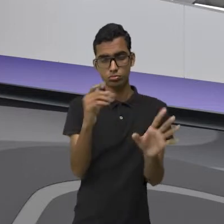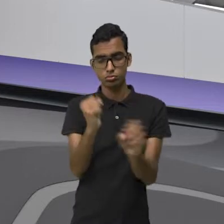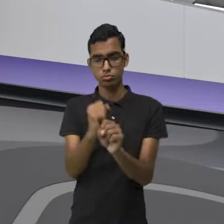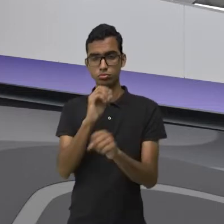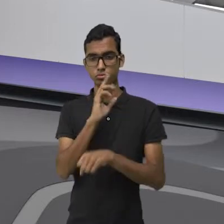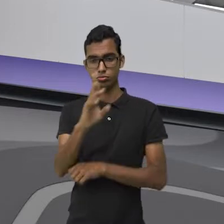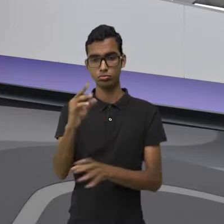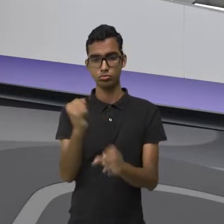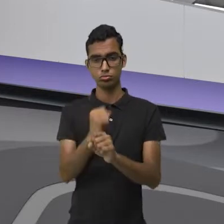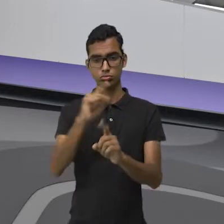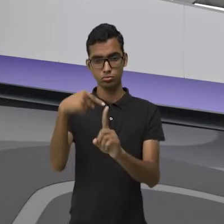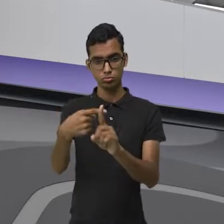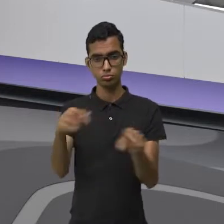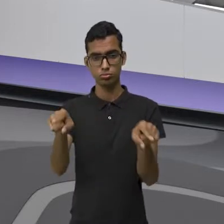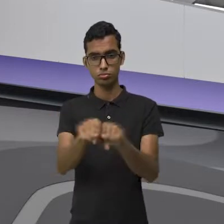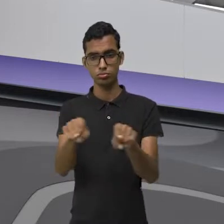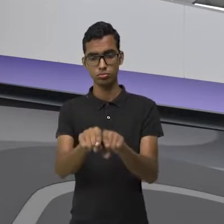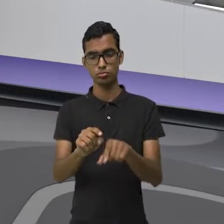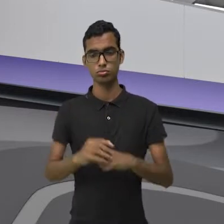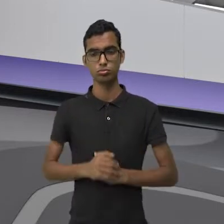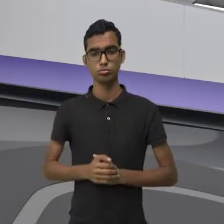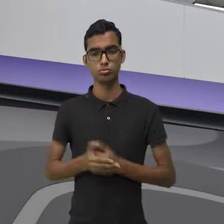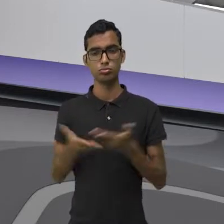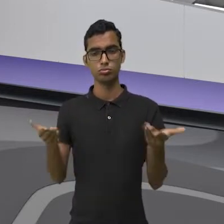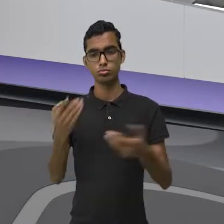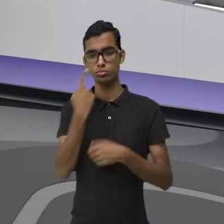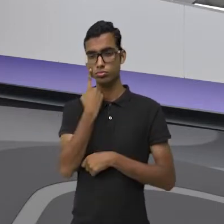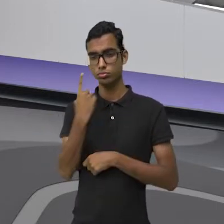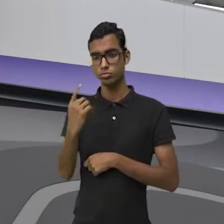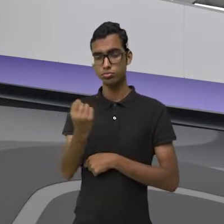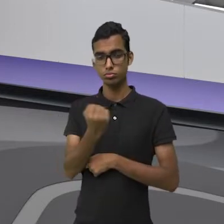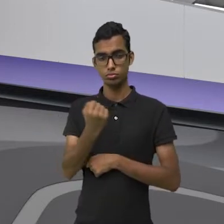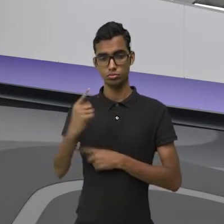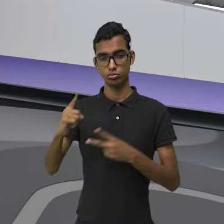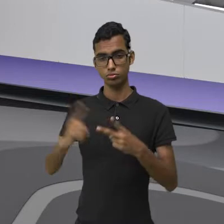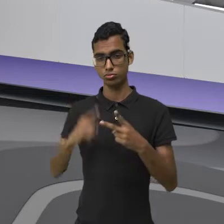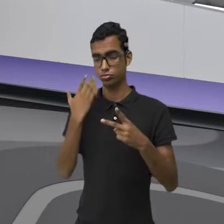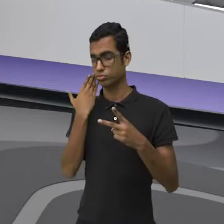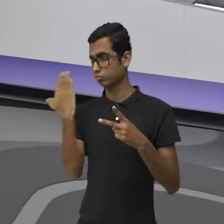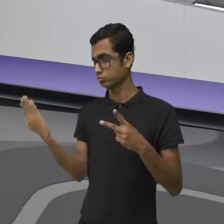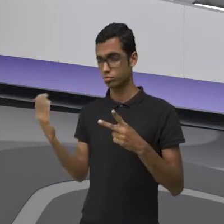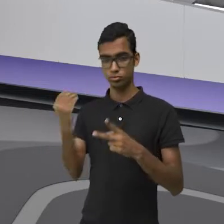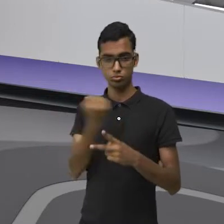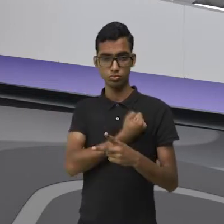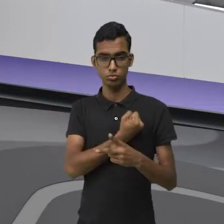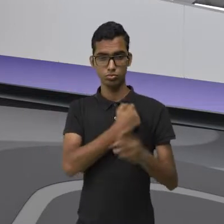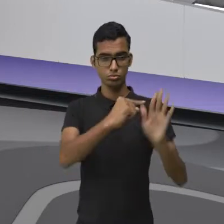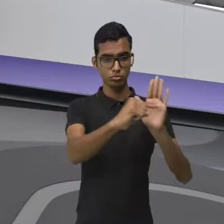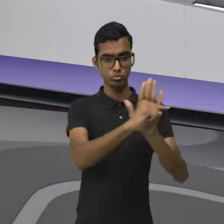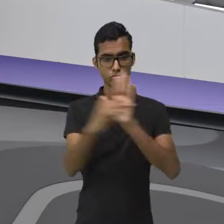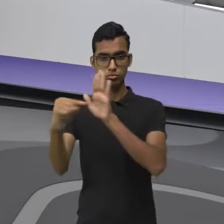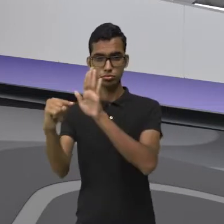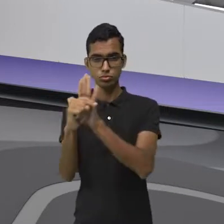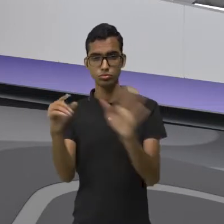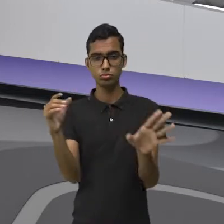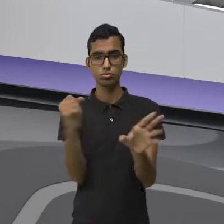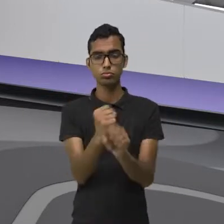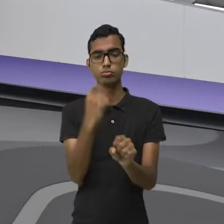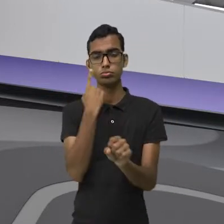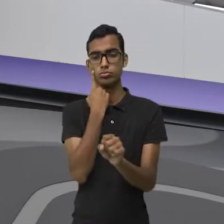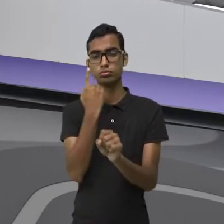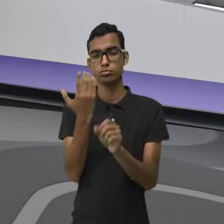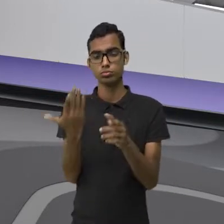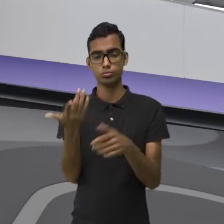resultado é positivo. Agora, aqui no segundo quadro, número negativo. Quando que